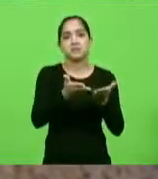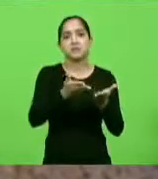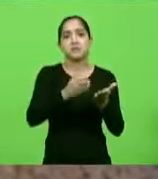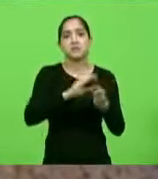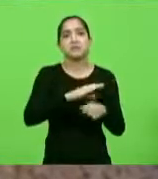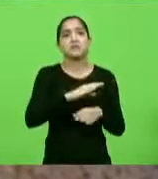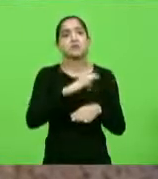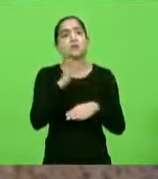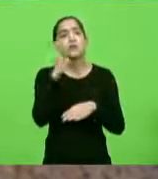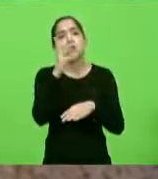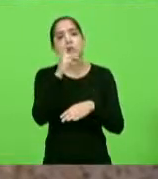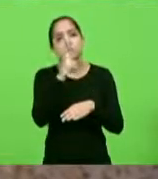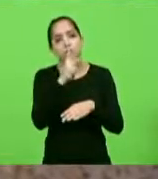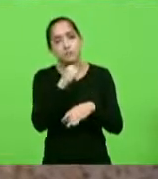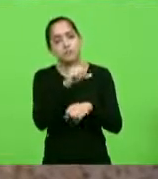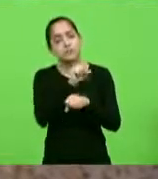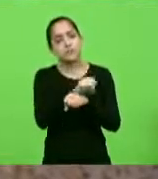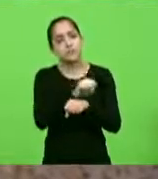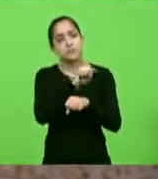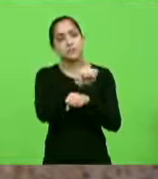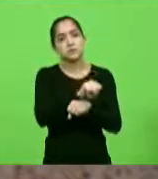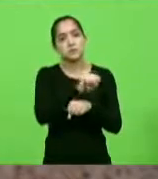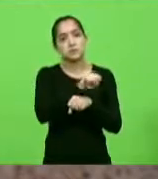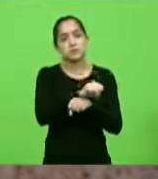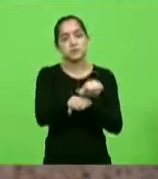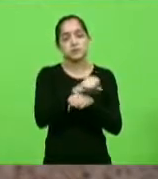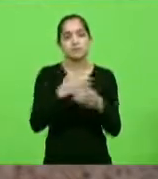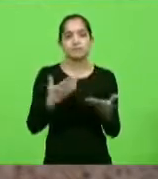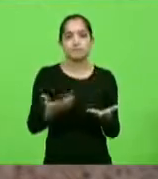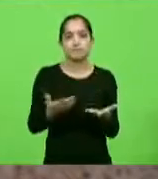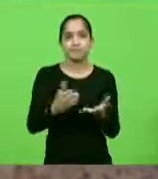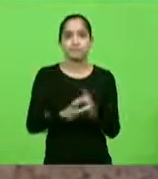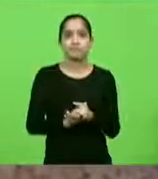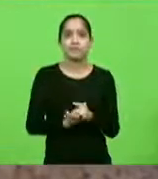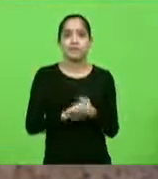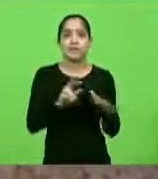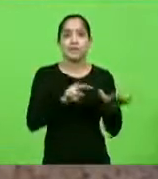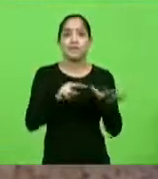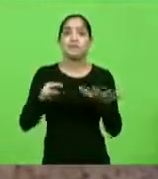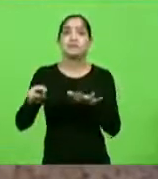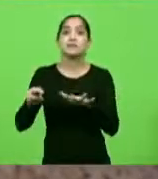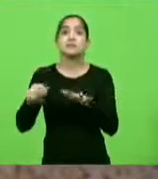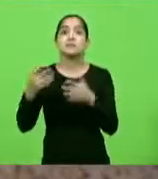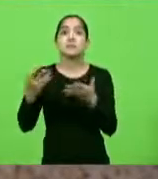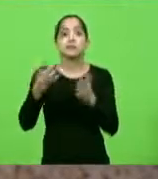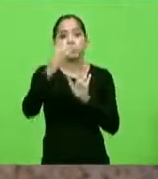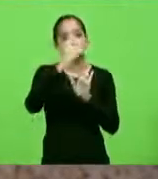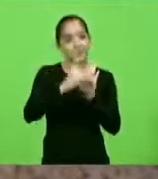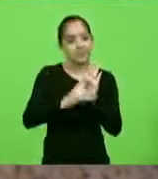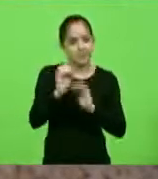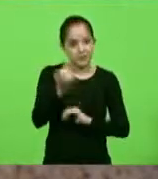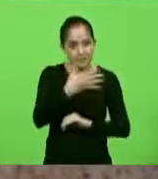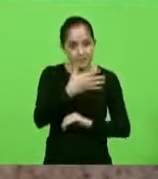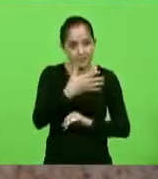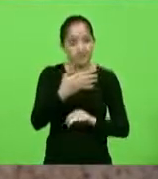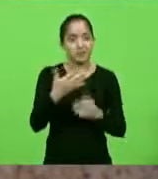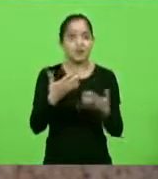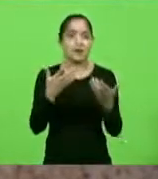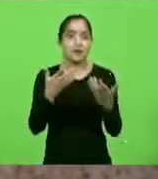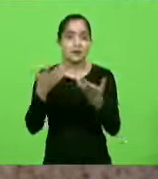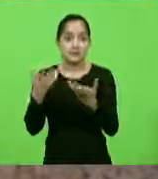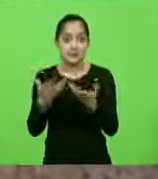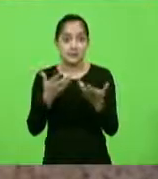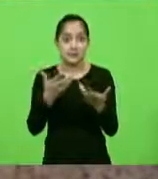tarde inteira tentando ser ouvidos. Sabe por quê? Porque essa semana iriam sair os novos decretos e eles queriam, sim,